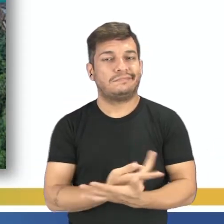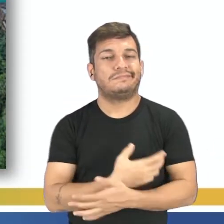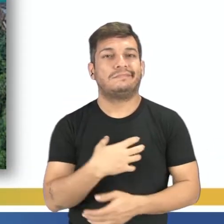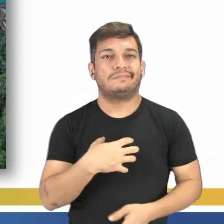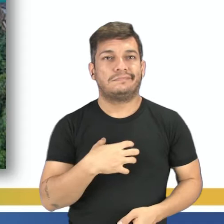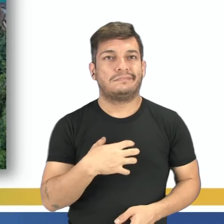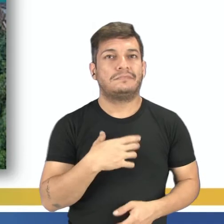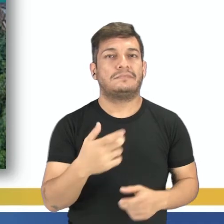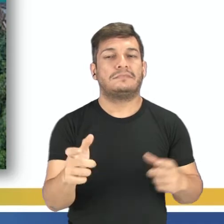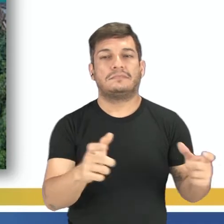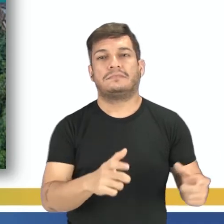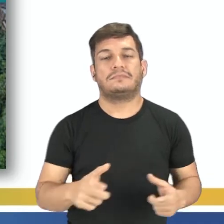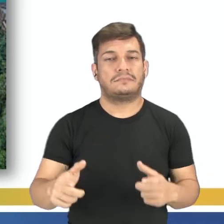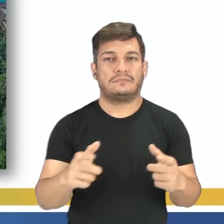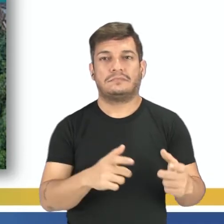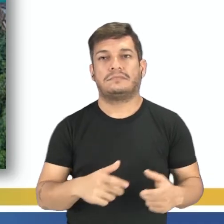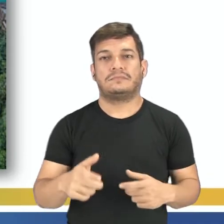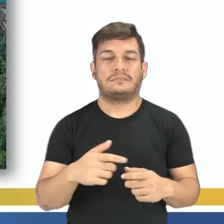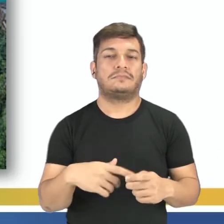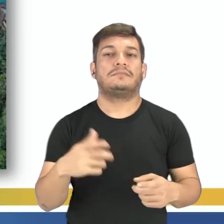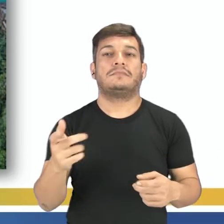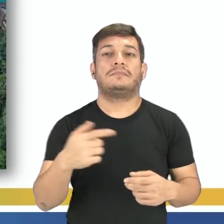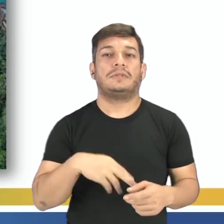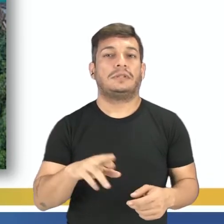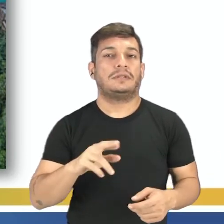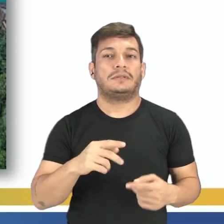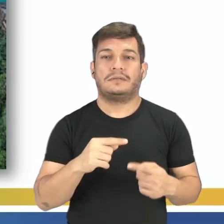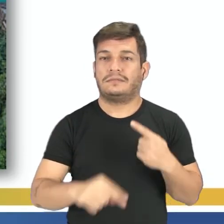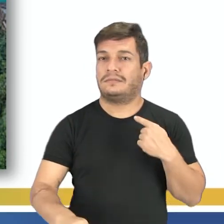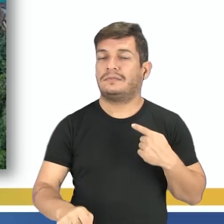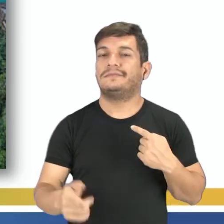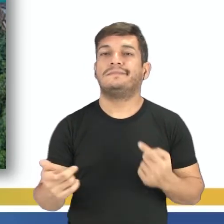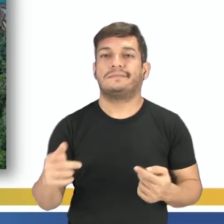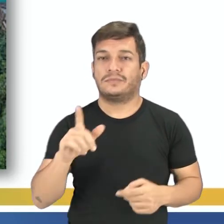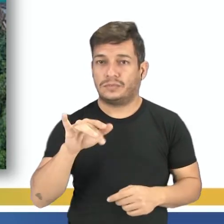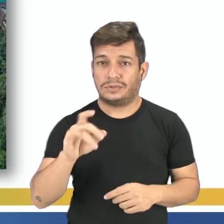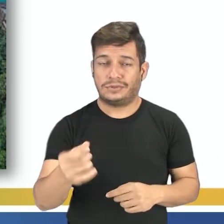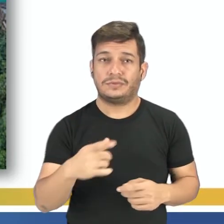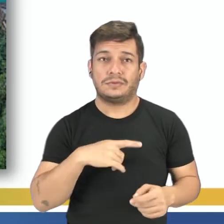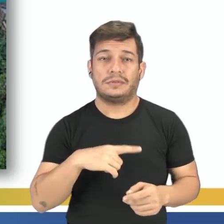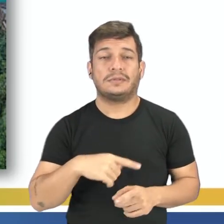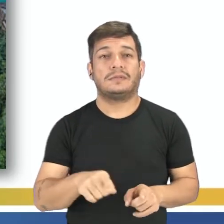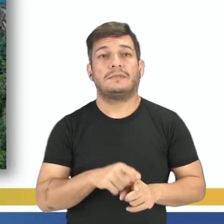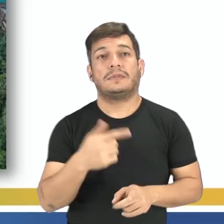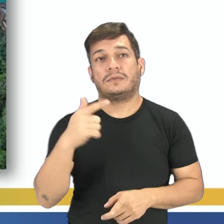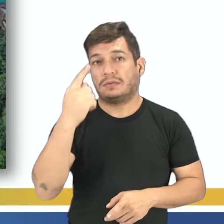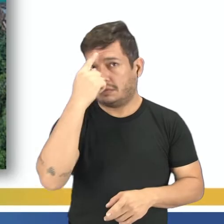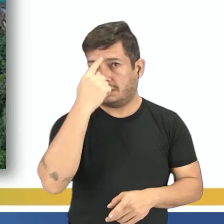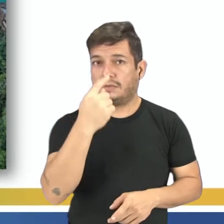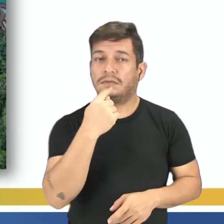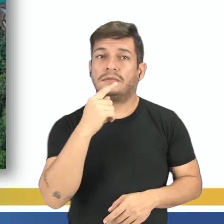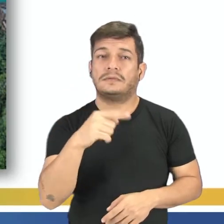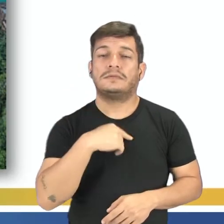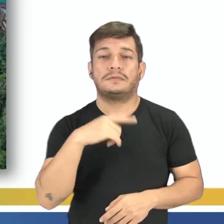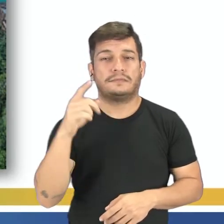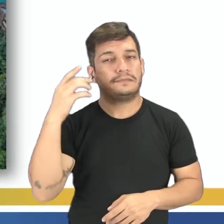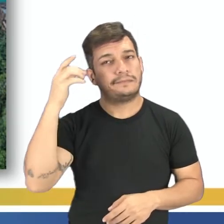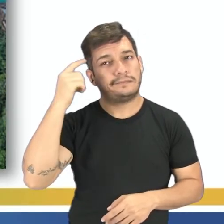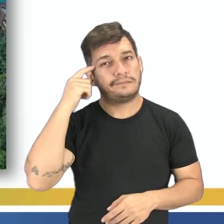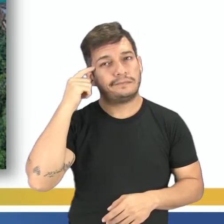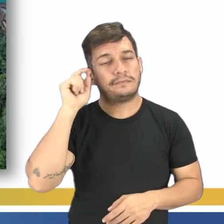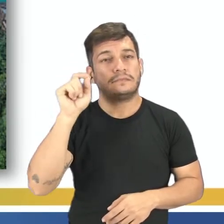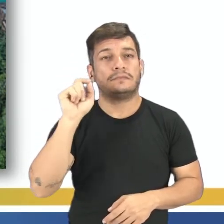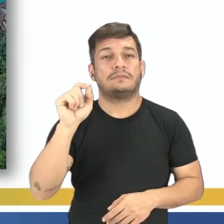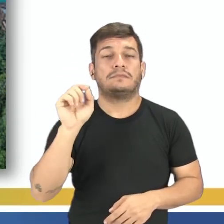mesmo em locais inadequados o lixo que produzem. Temos uma imagem que também reflete